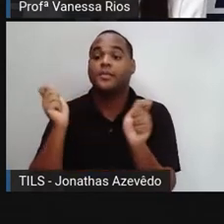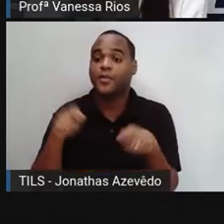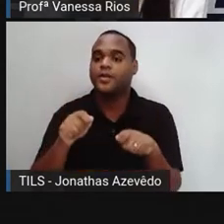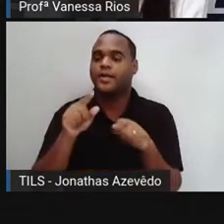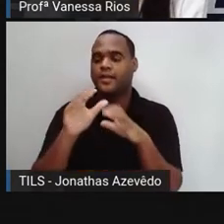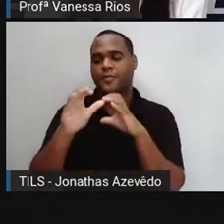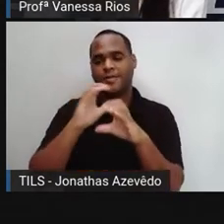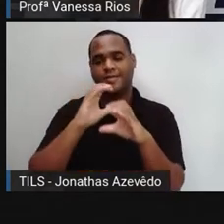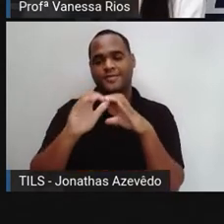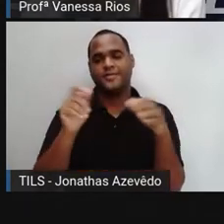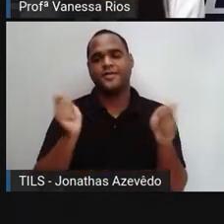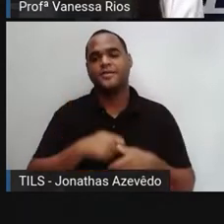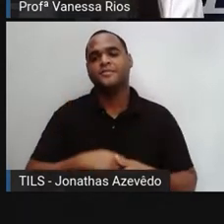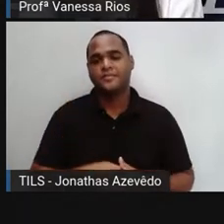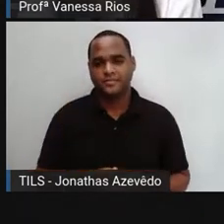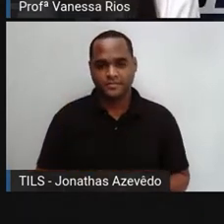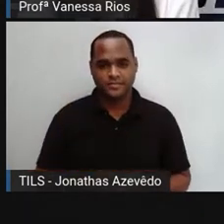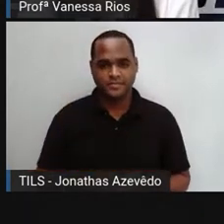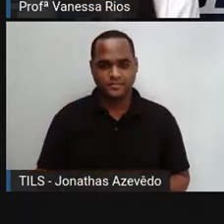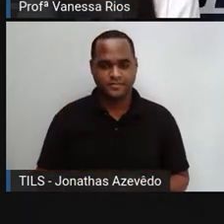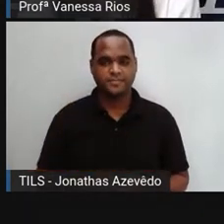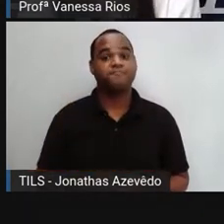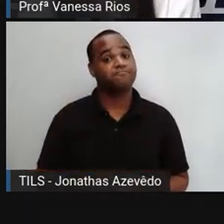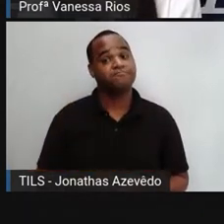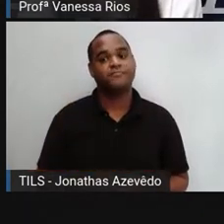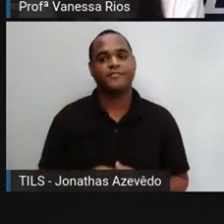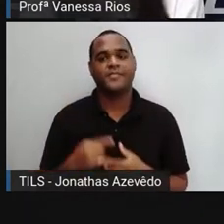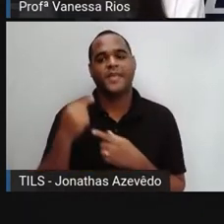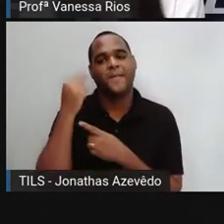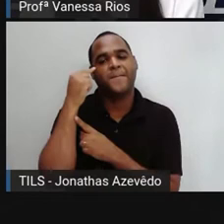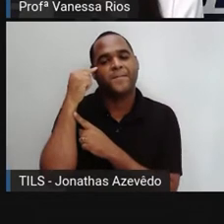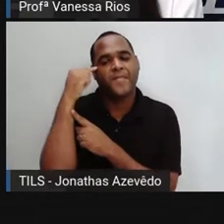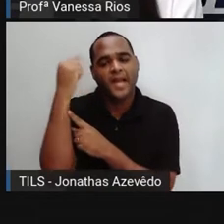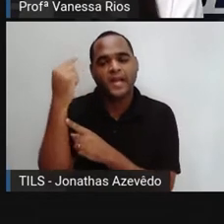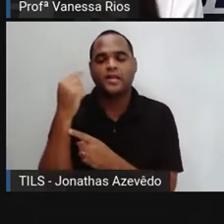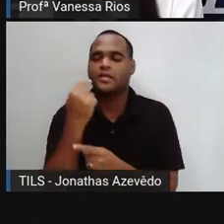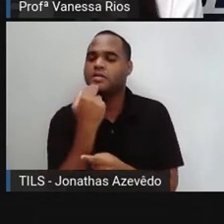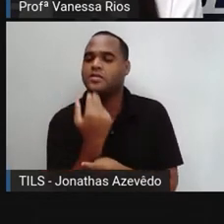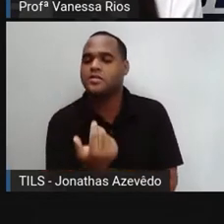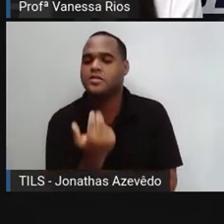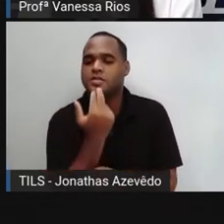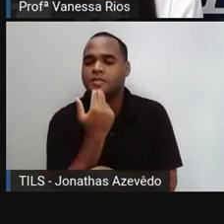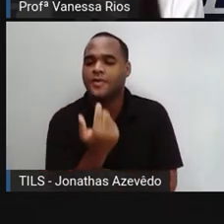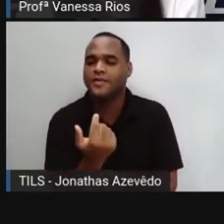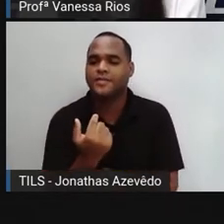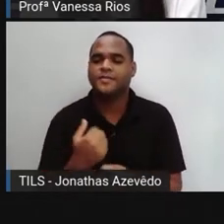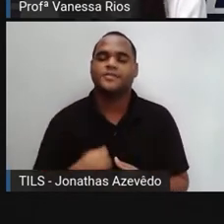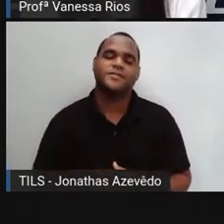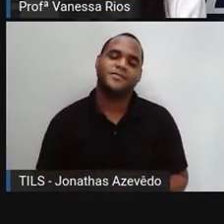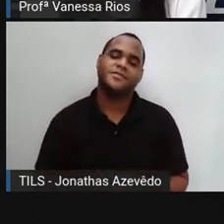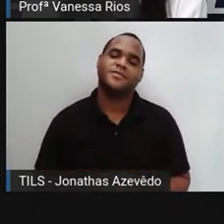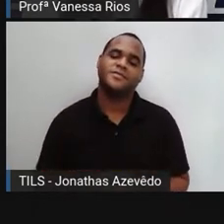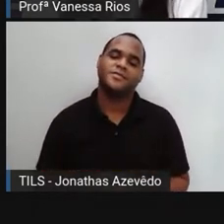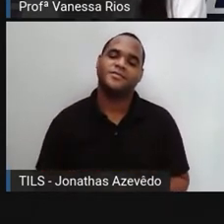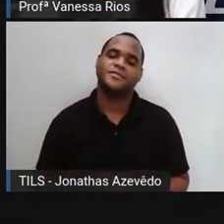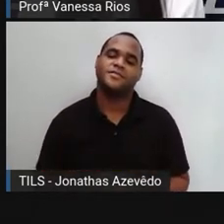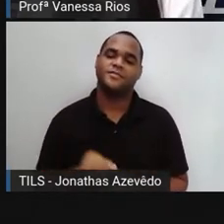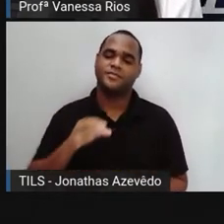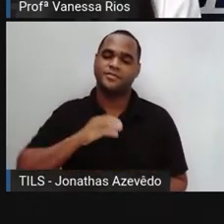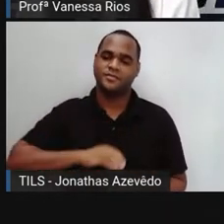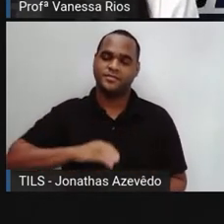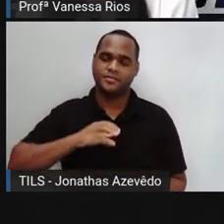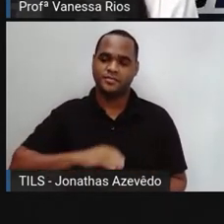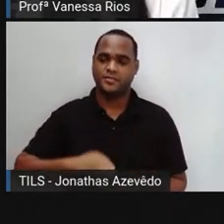comunicativo. Então, quando a gente pensa em língua, a gente está pensando aí na língua portuguesa,